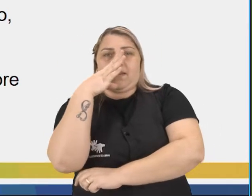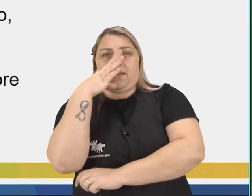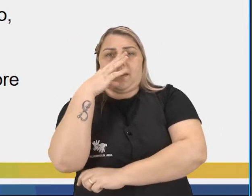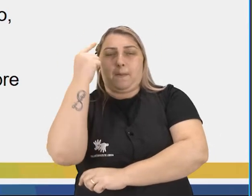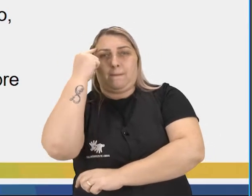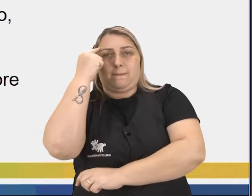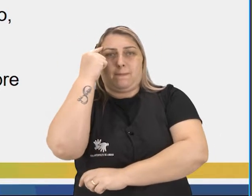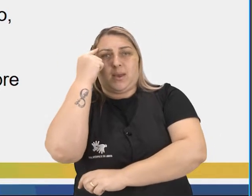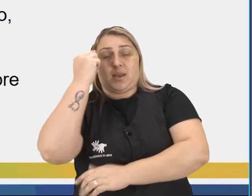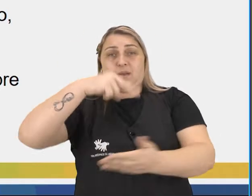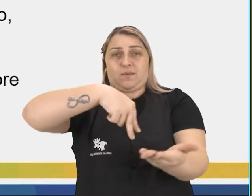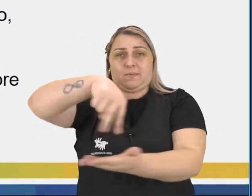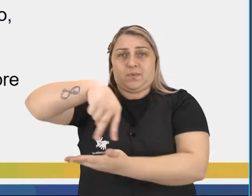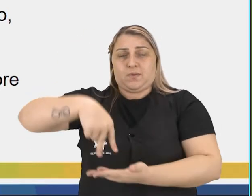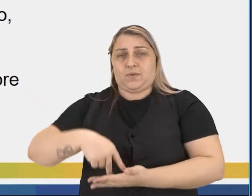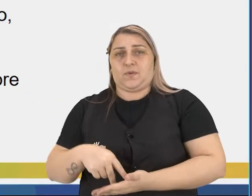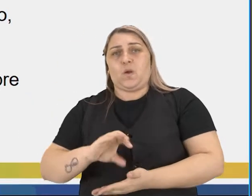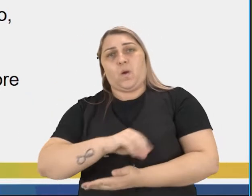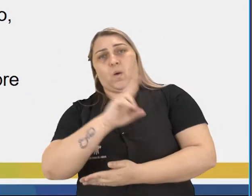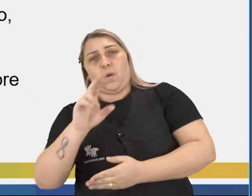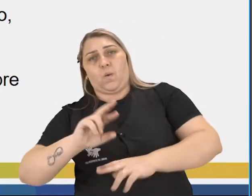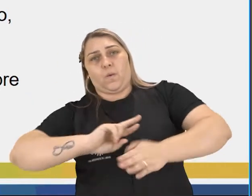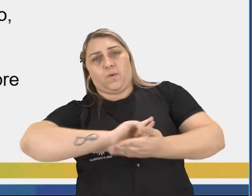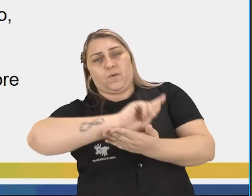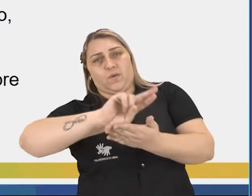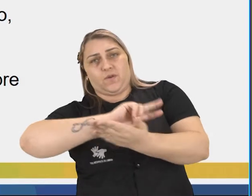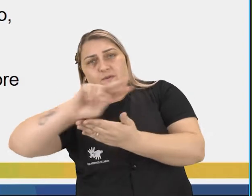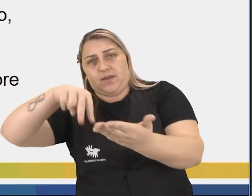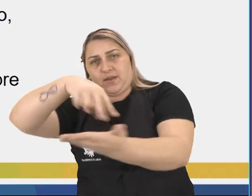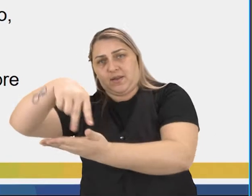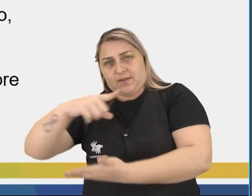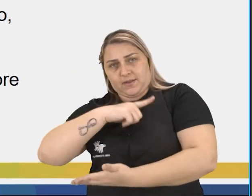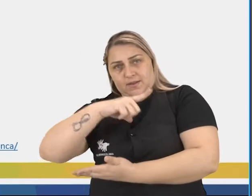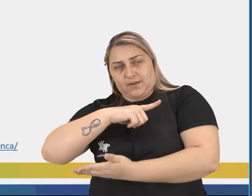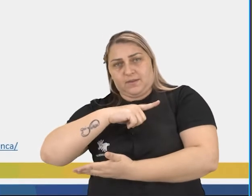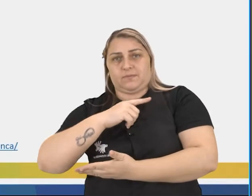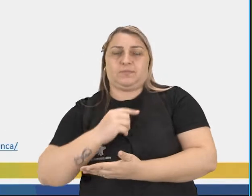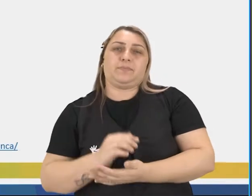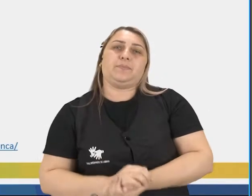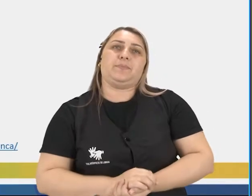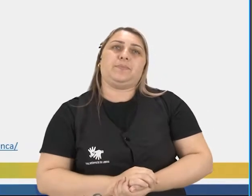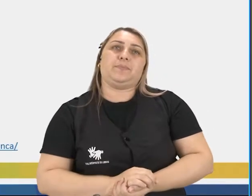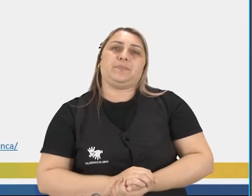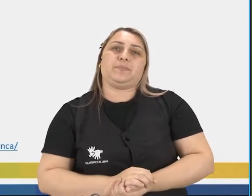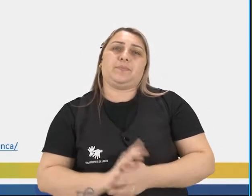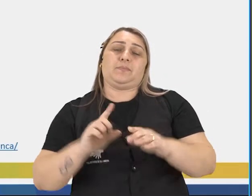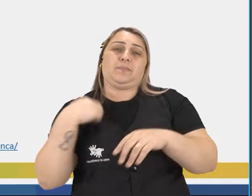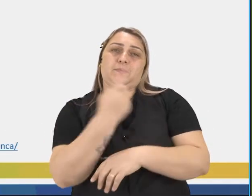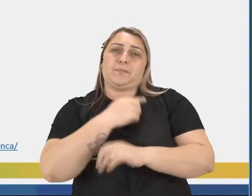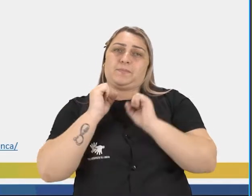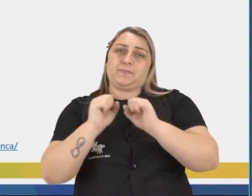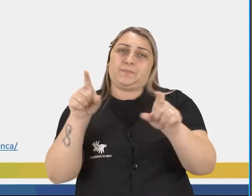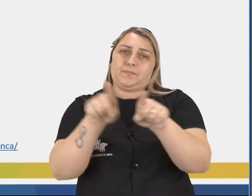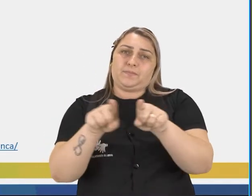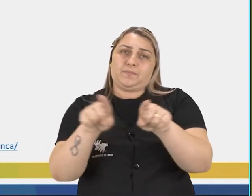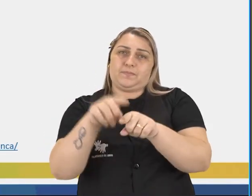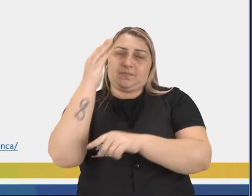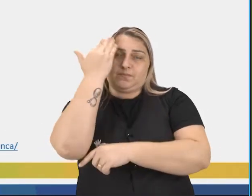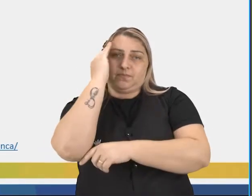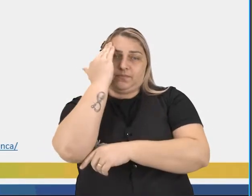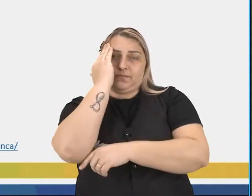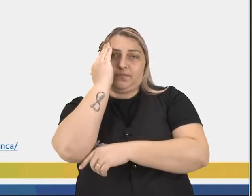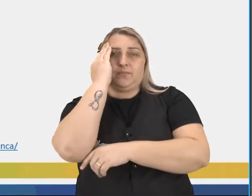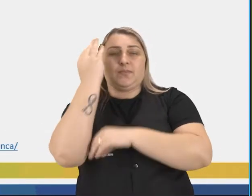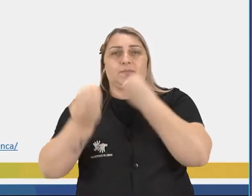refletir sobre dança ou sobre as diferenças danças. Para que a gente possa também compreender